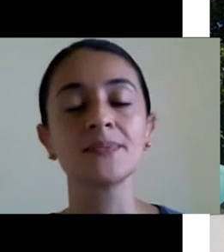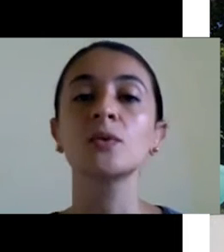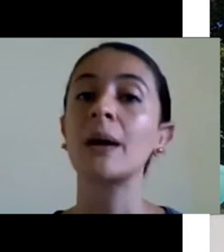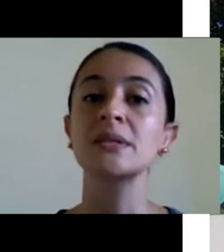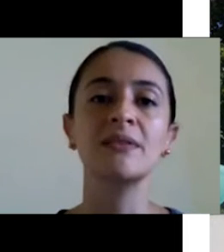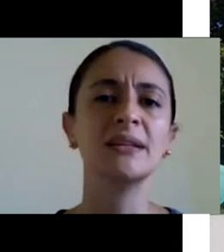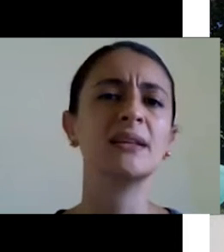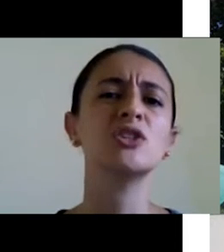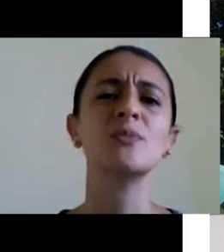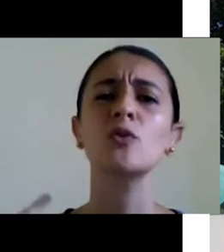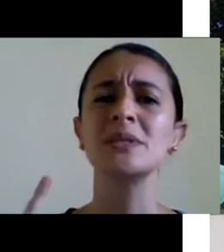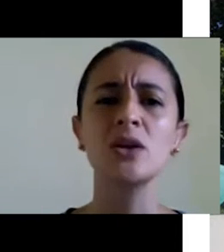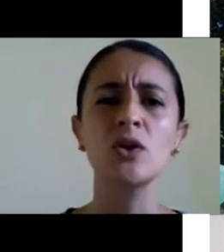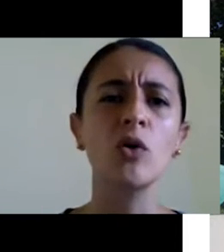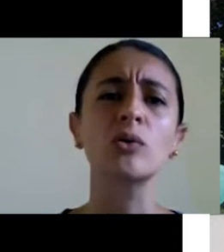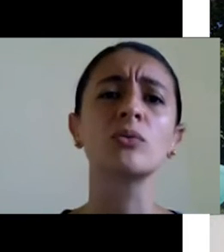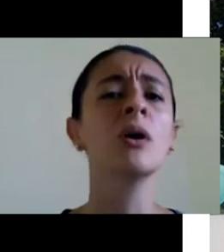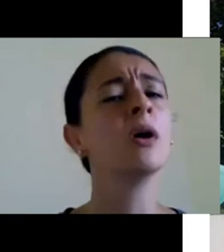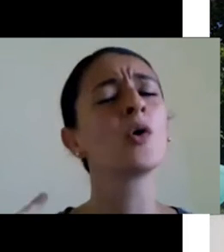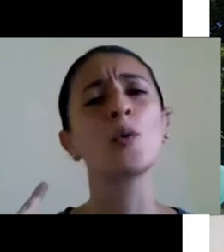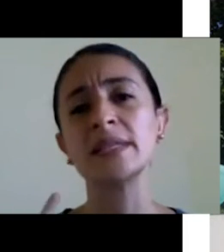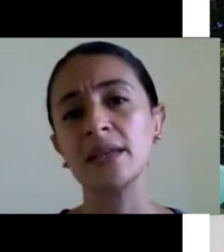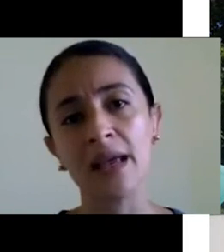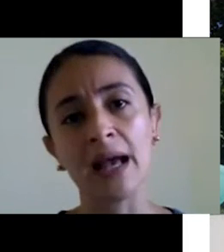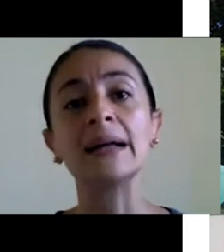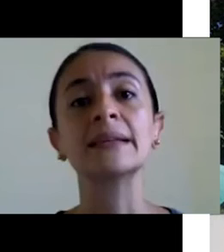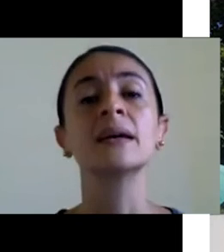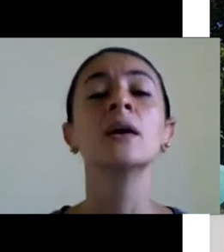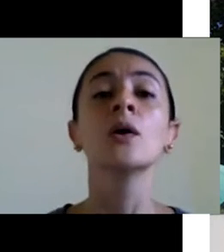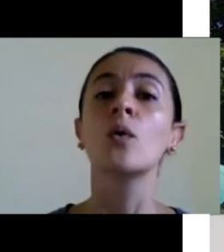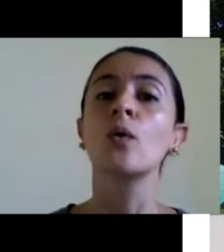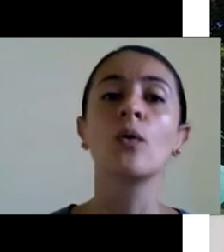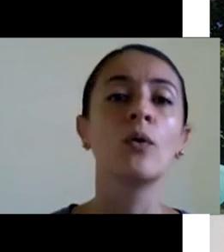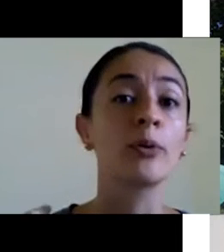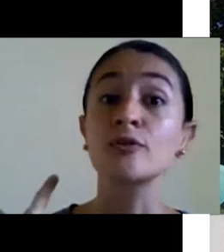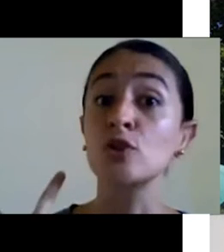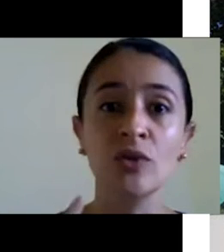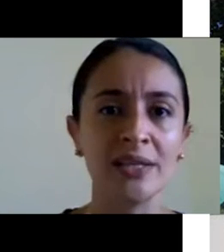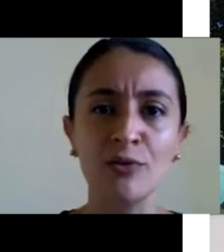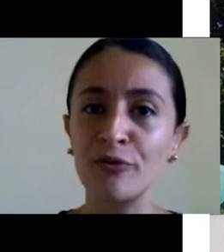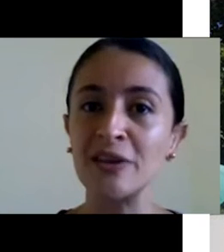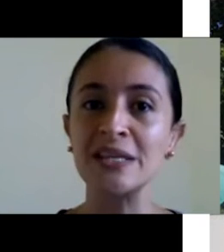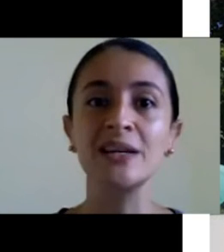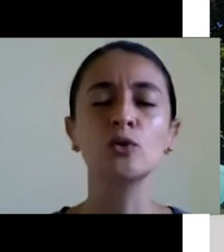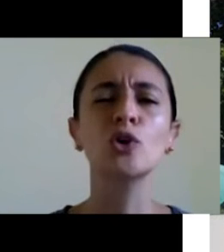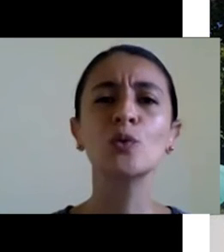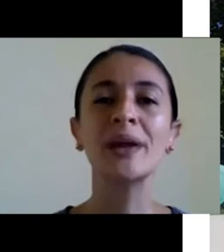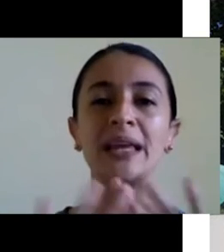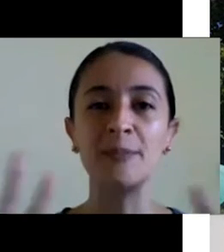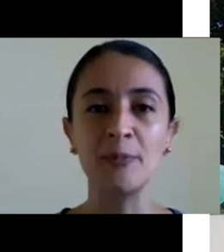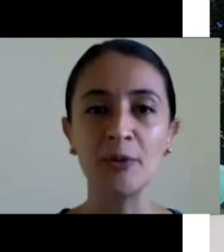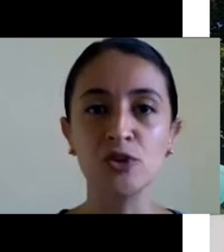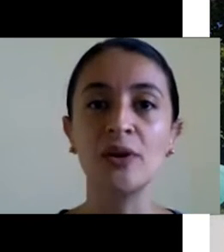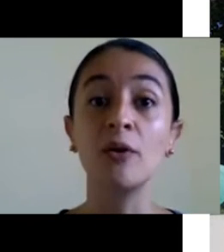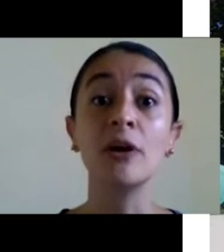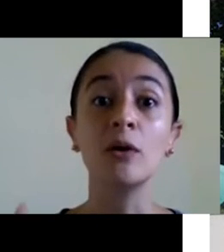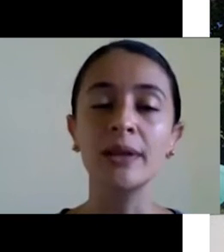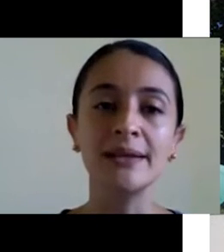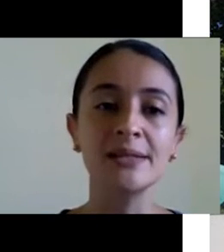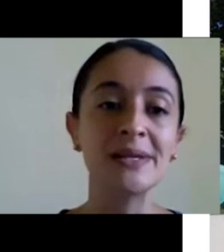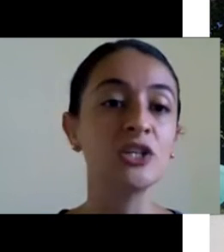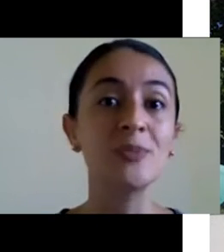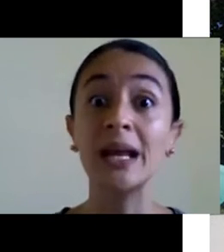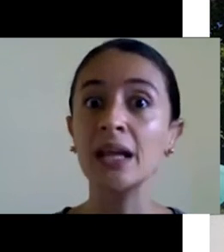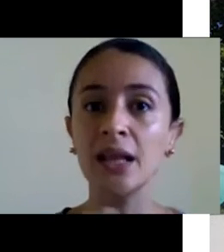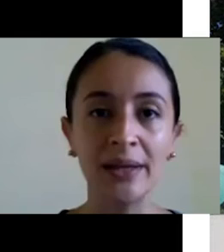no CAPS. No CAPS, ele vai ter atendimento com psicólogo, com psiquiatra, com professor de educação física. Toda uma equipe profissional que vai